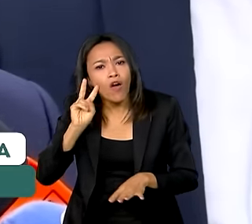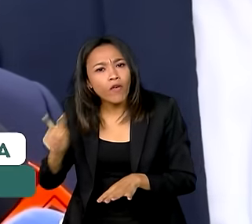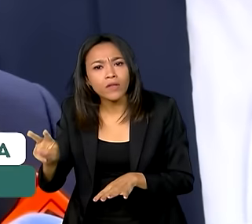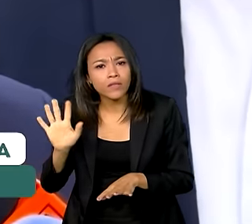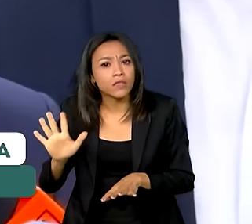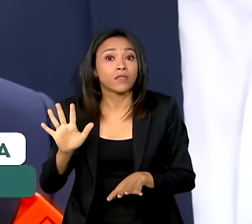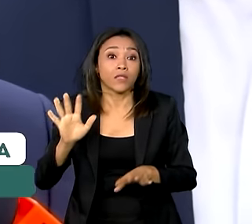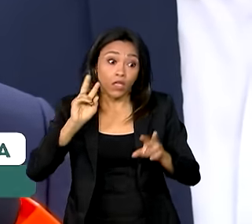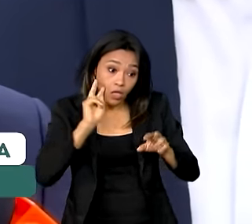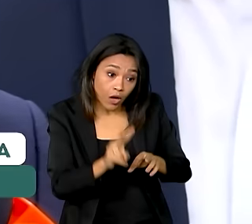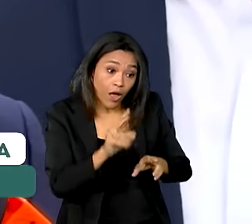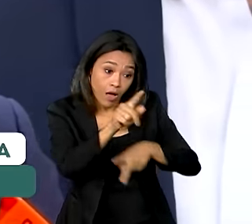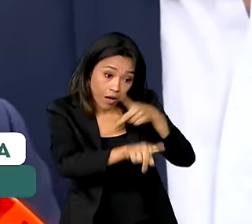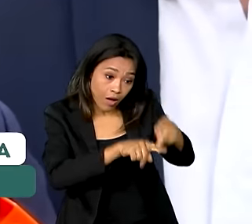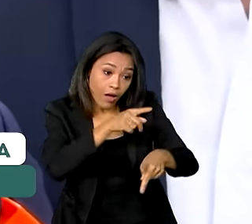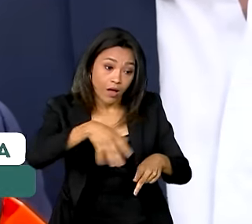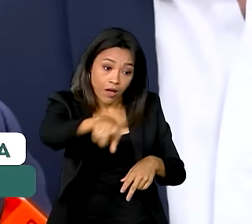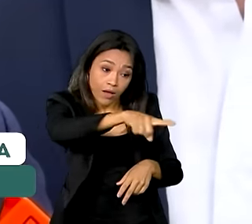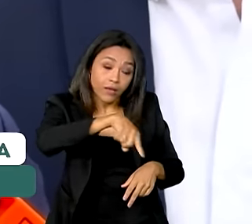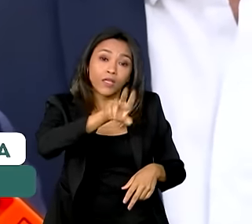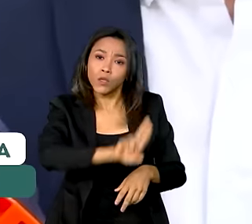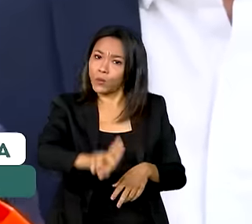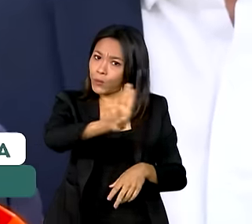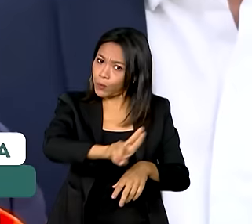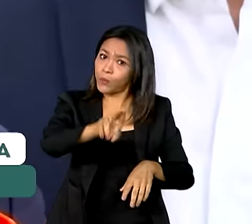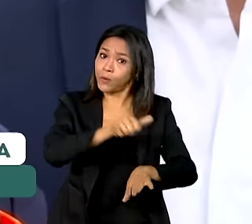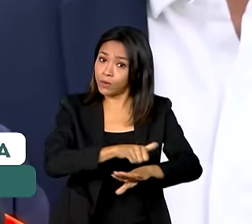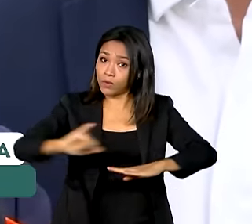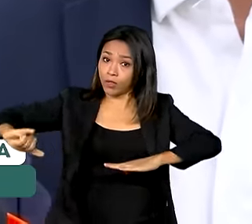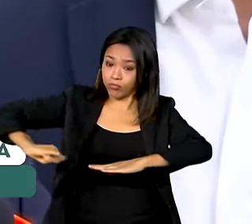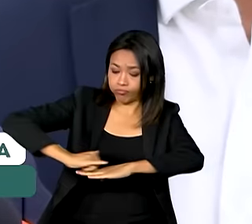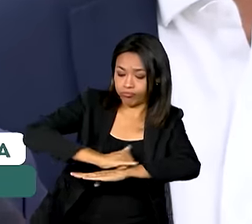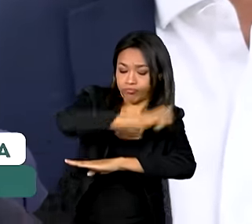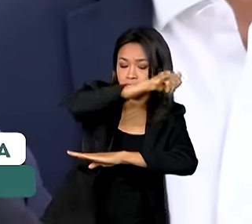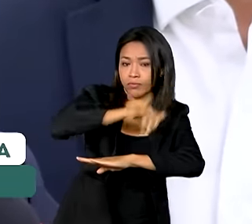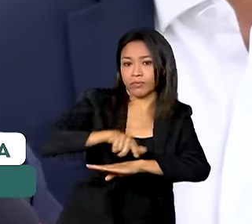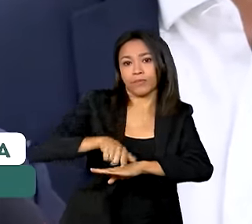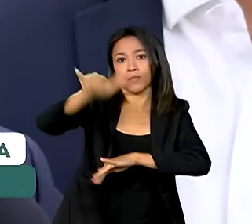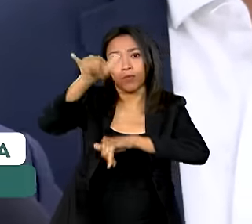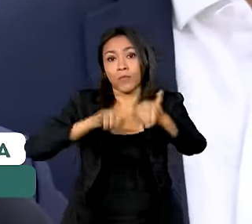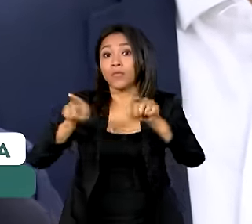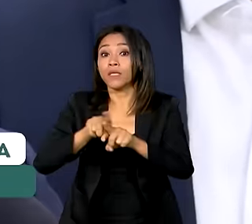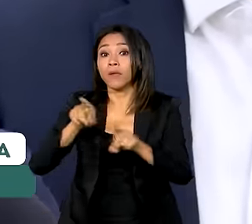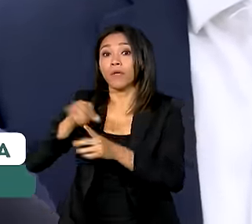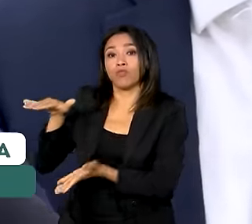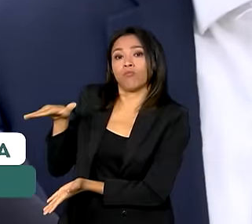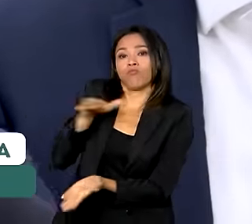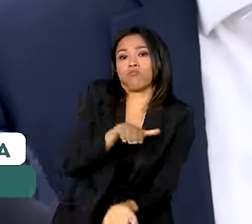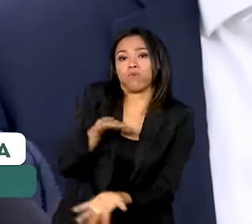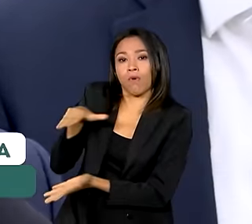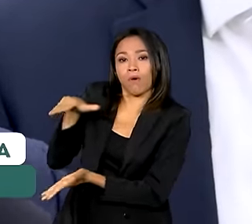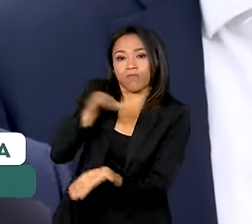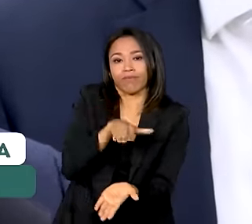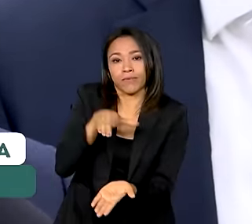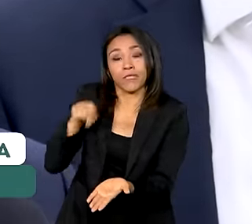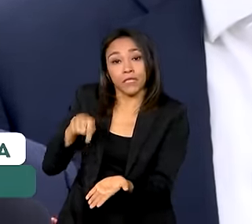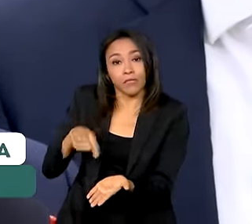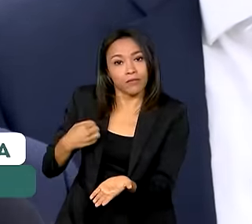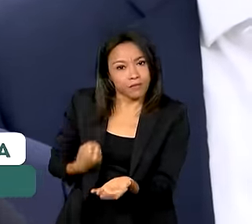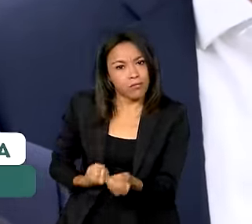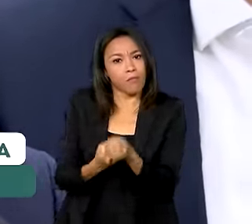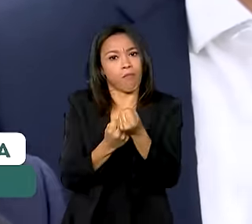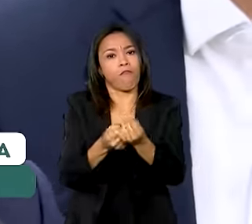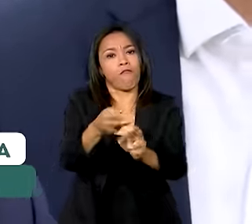população que utiliza o aeroporto, mas também um olhar para o transporte de cargas, porque isso fortalece a economia,